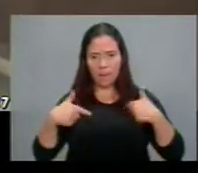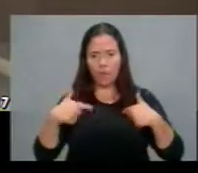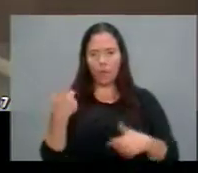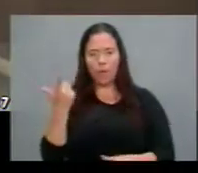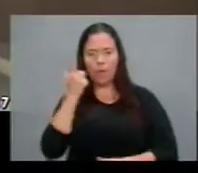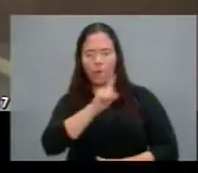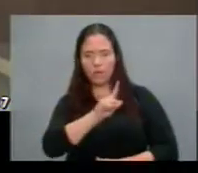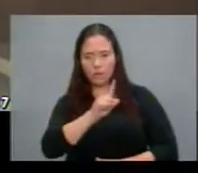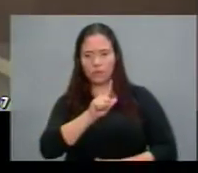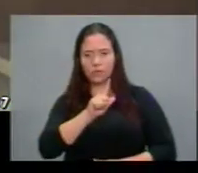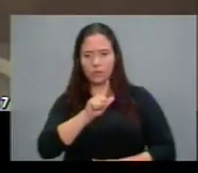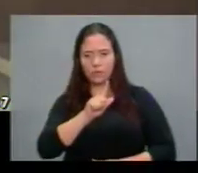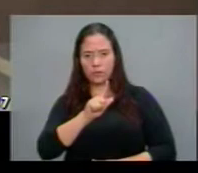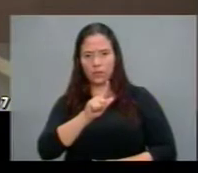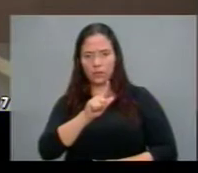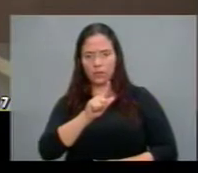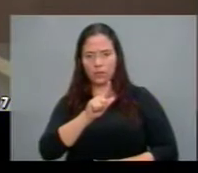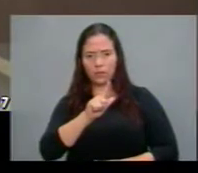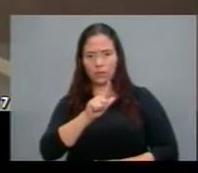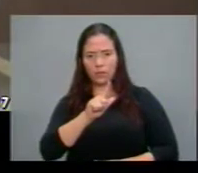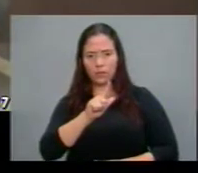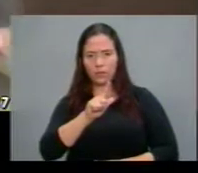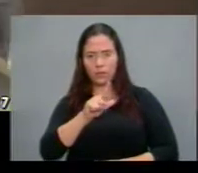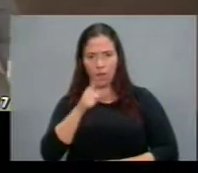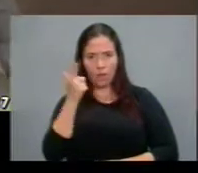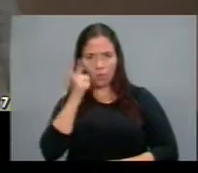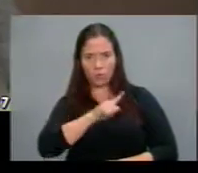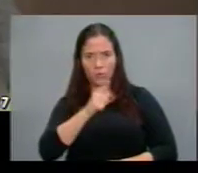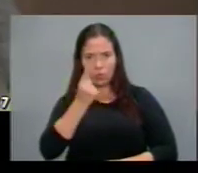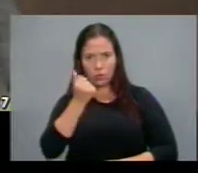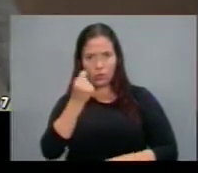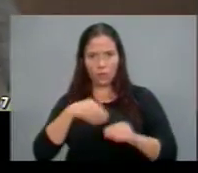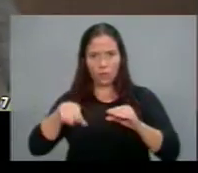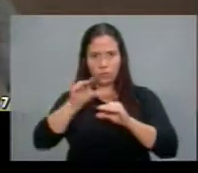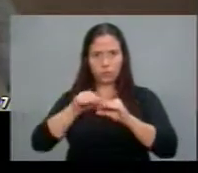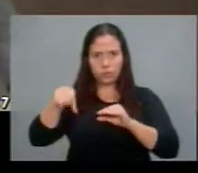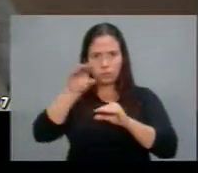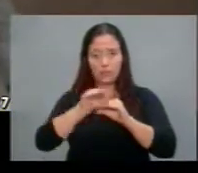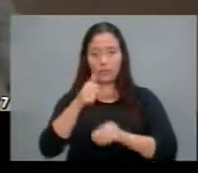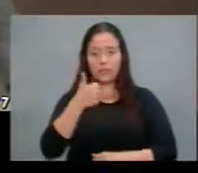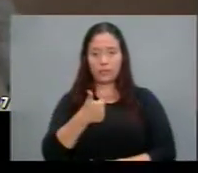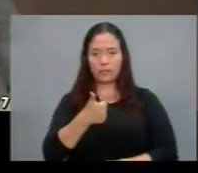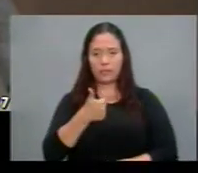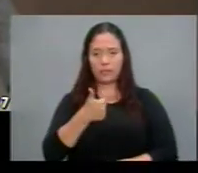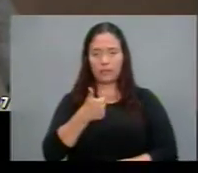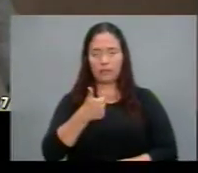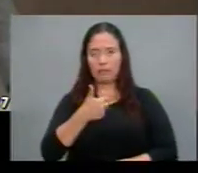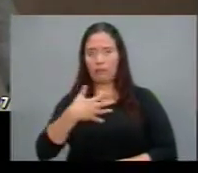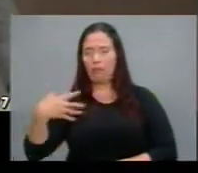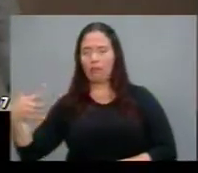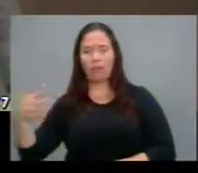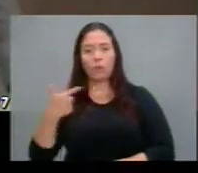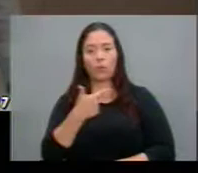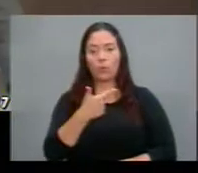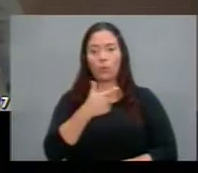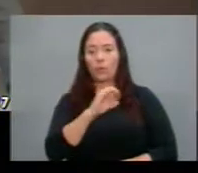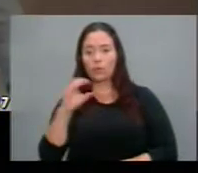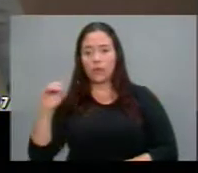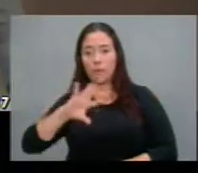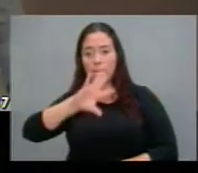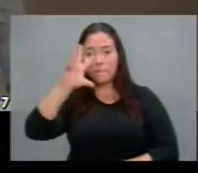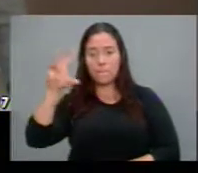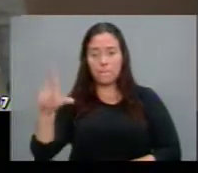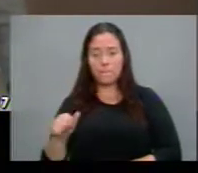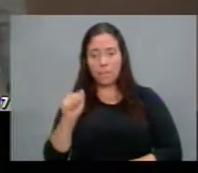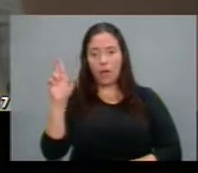que valha a pena esse ressarcimento da ordem de cento e tantos milhões duzentos milhões de